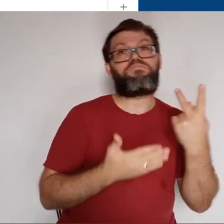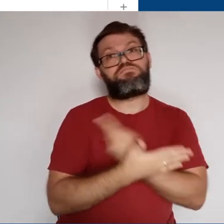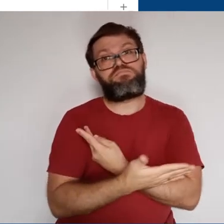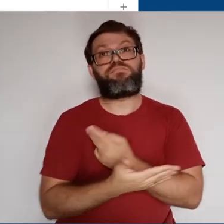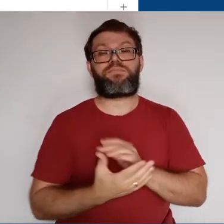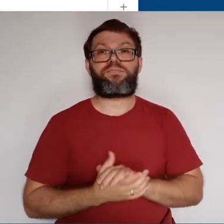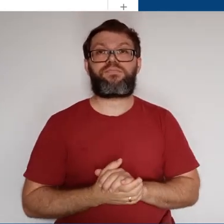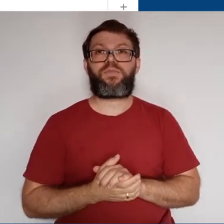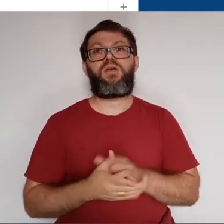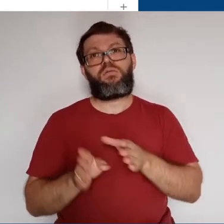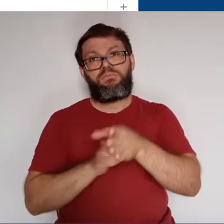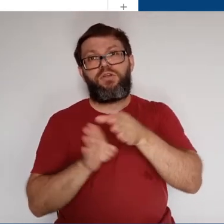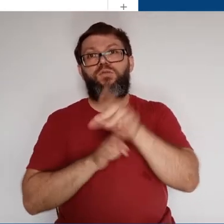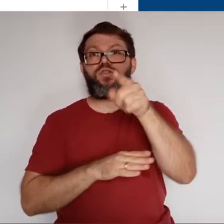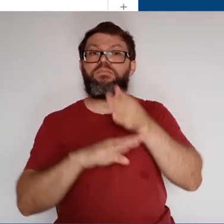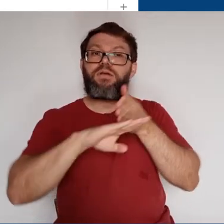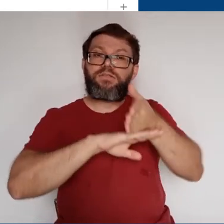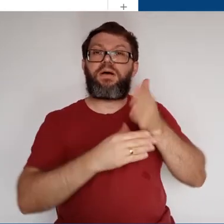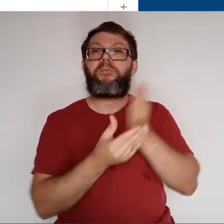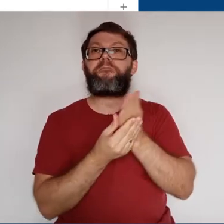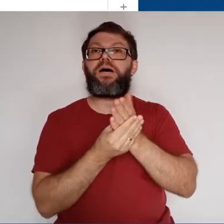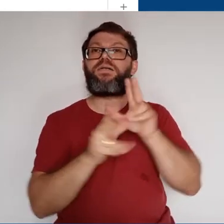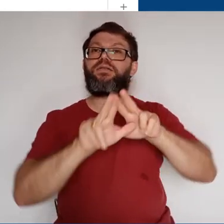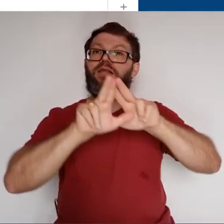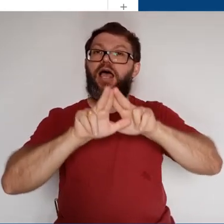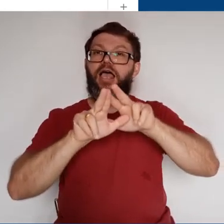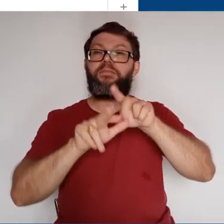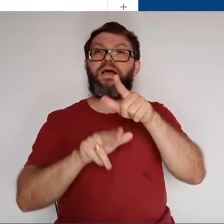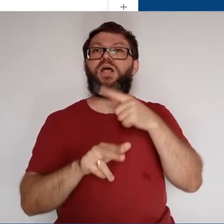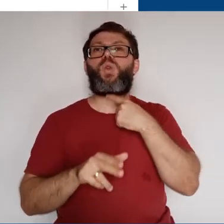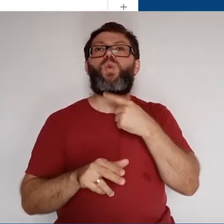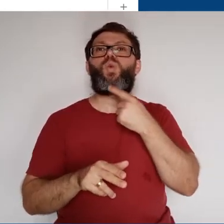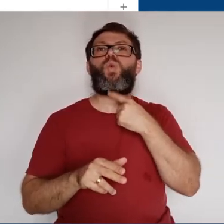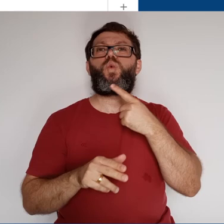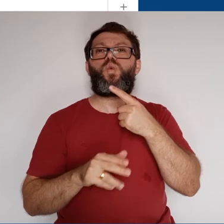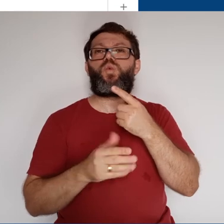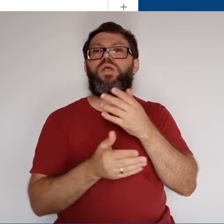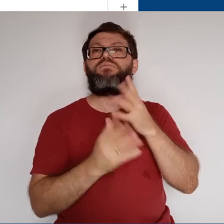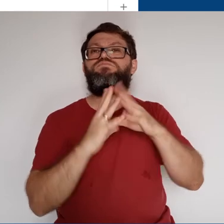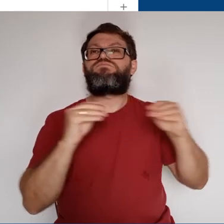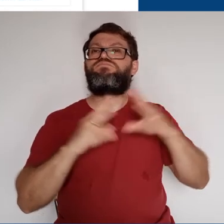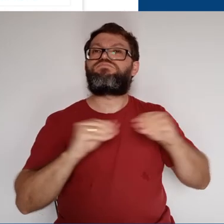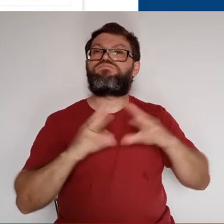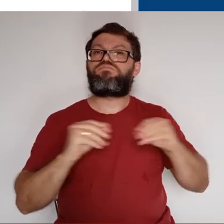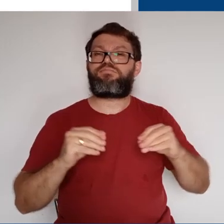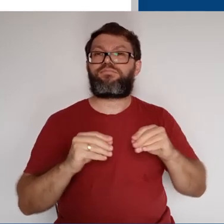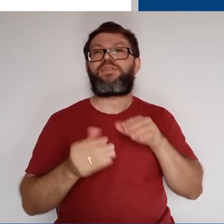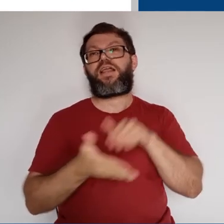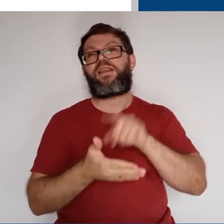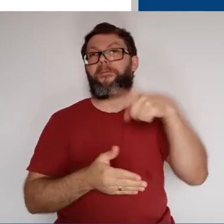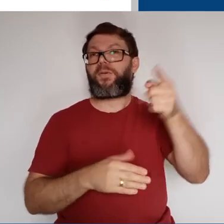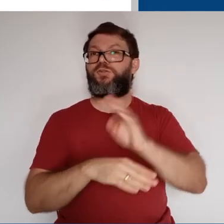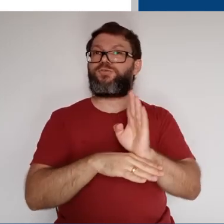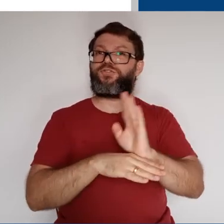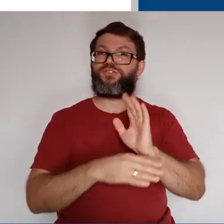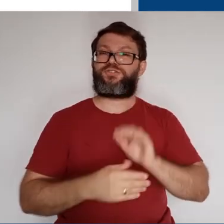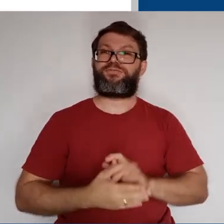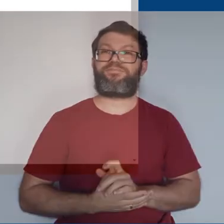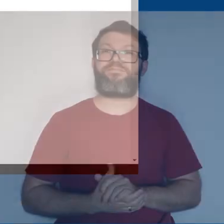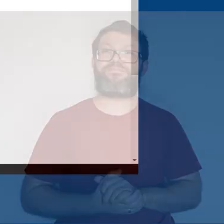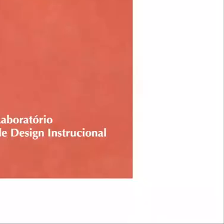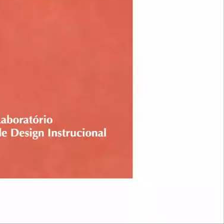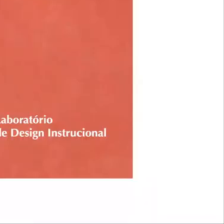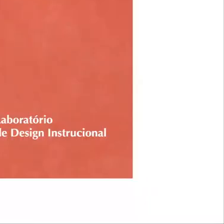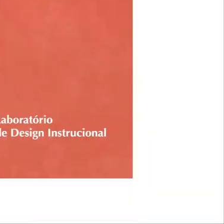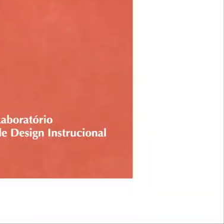dúvida por parte do professor. Aconselho a visitar a sua pasta da Turma no Drive para não deixar nenhuma dúvida para trás. Até o